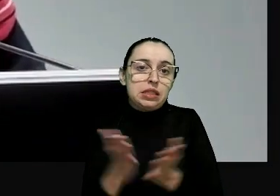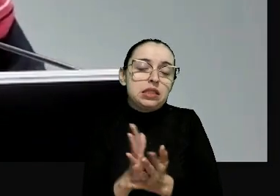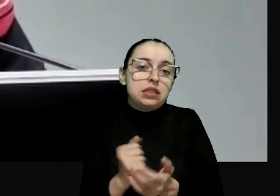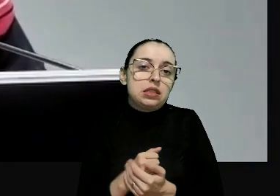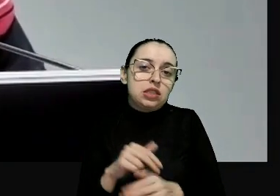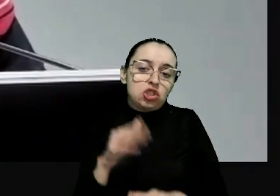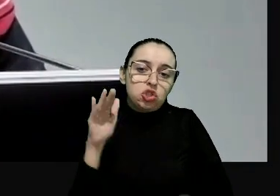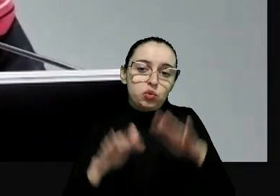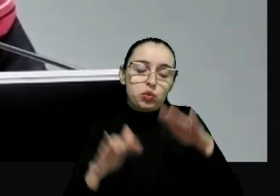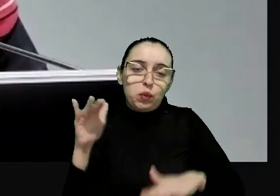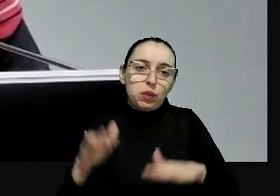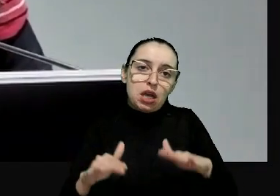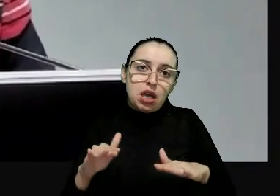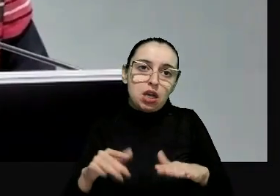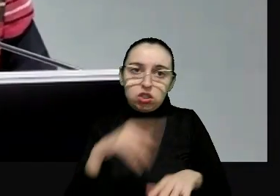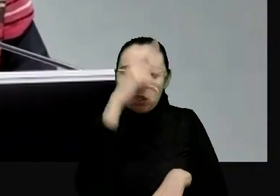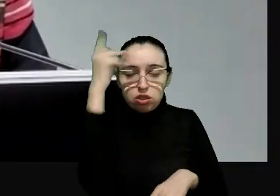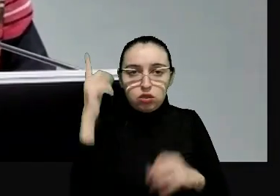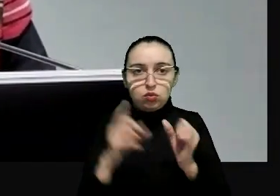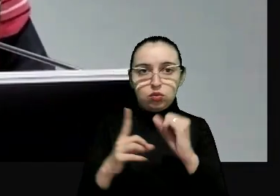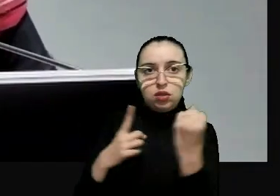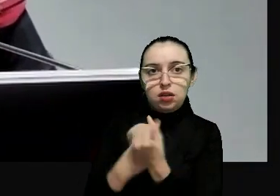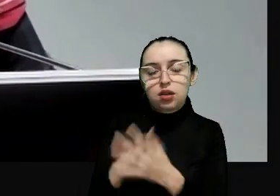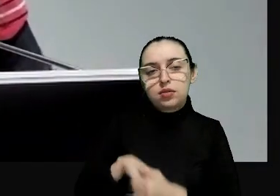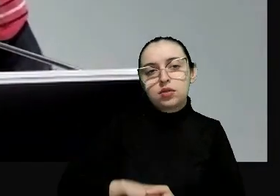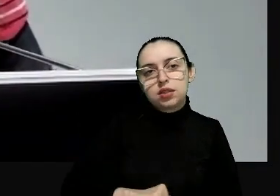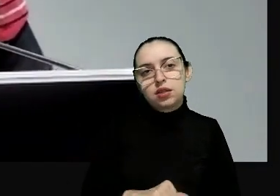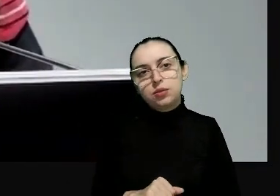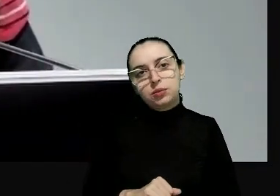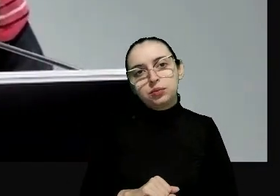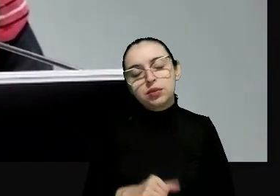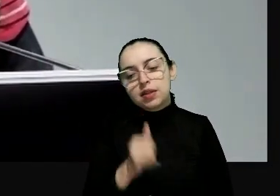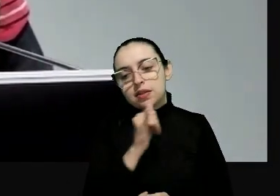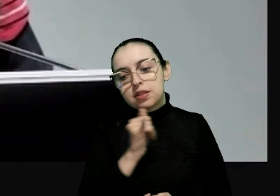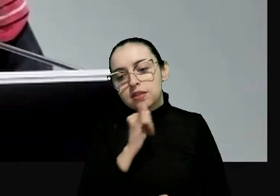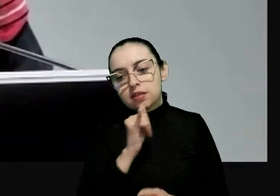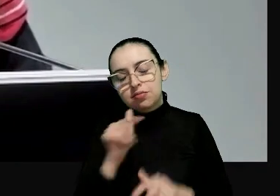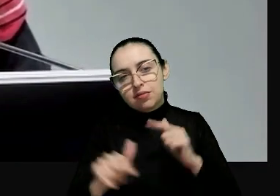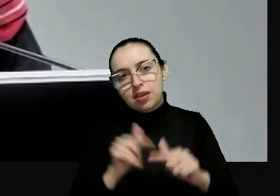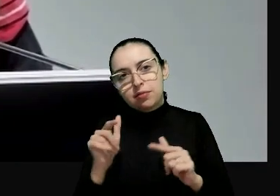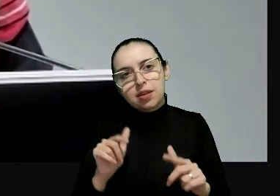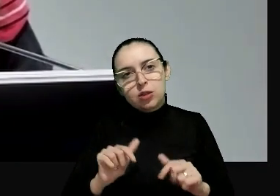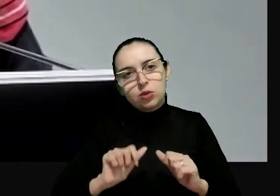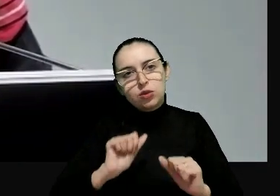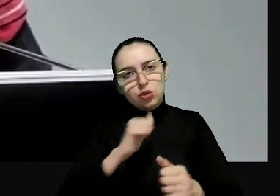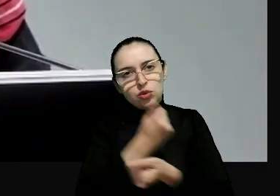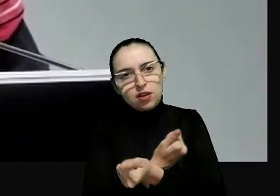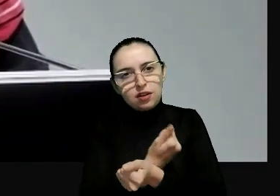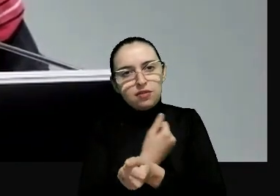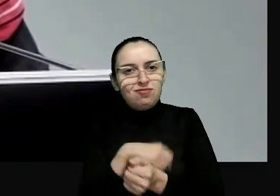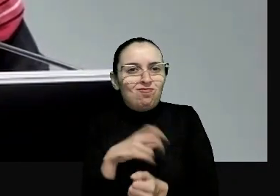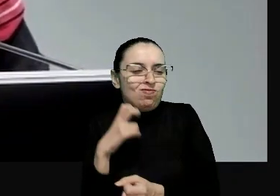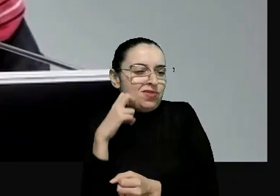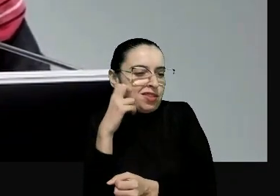acentuadas, as desigualdades, a hiper-vulnerabilidade, por exemplo, trabalho escravo. Nos envergonha em 2023